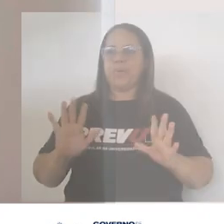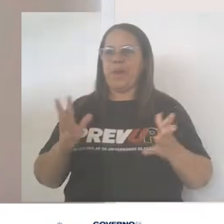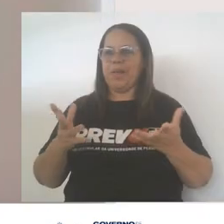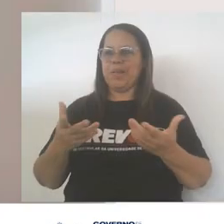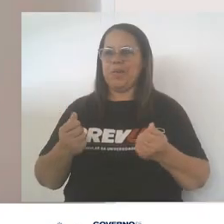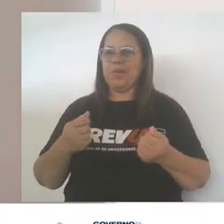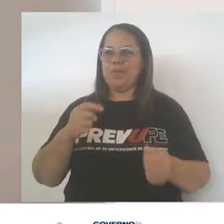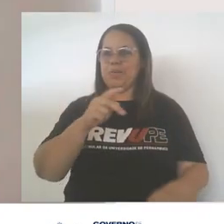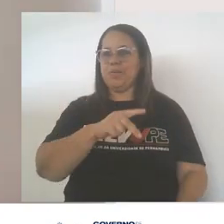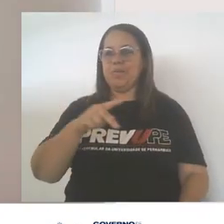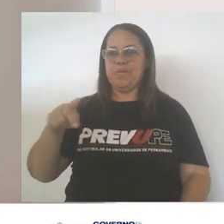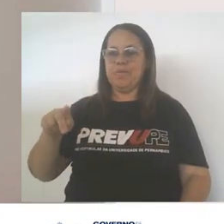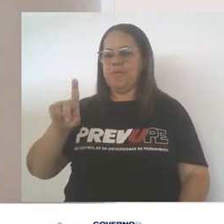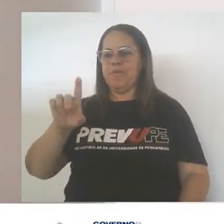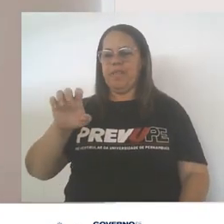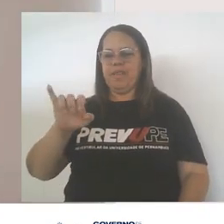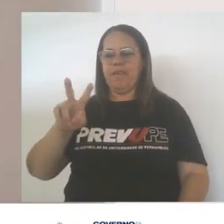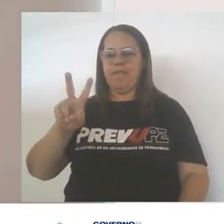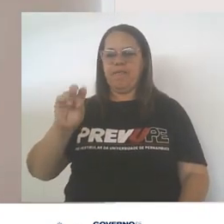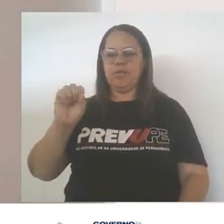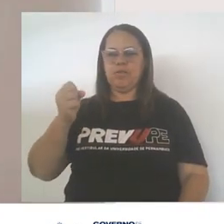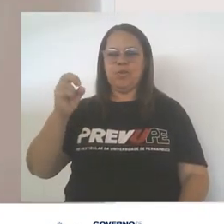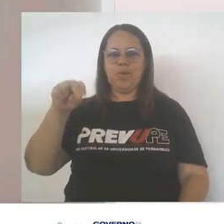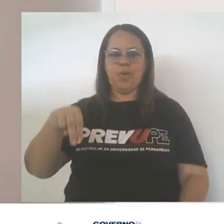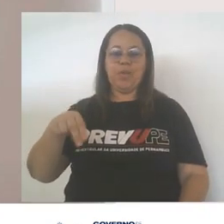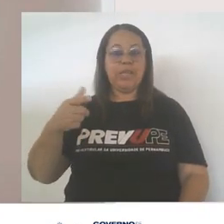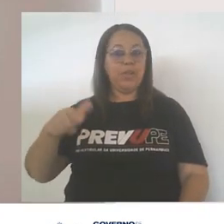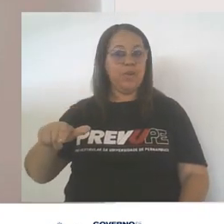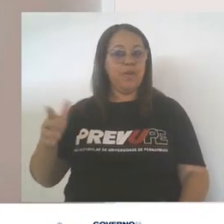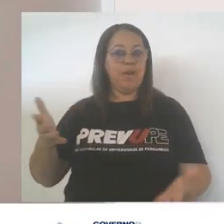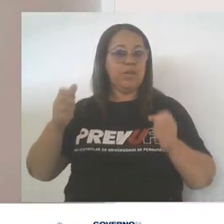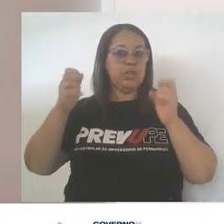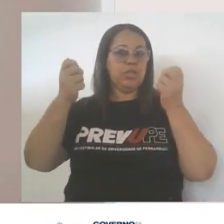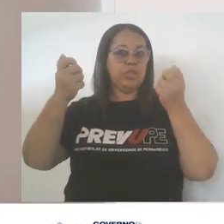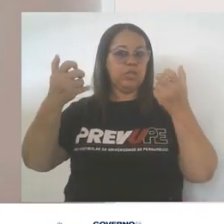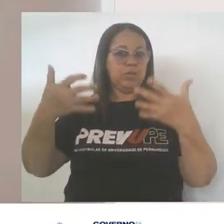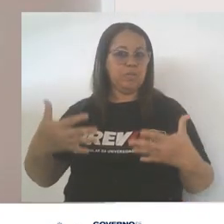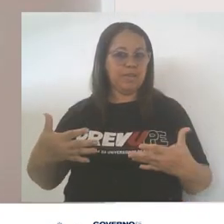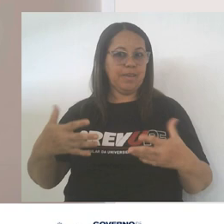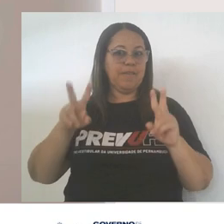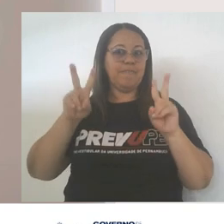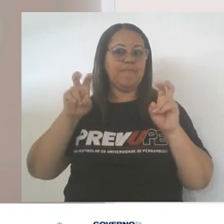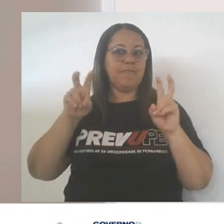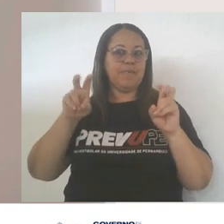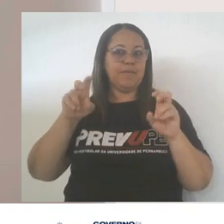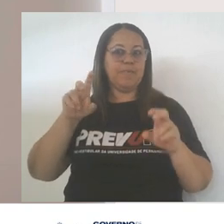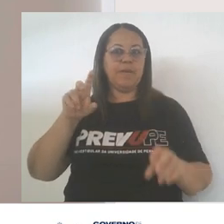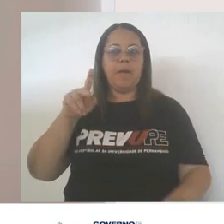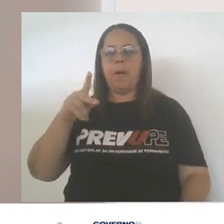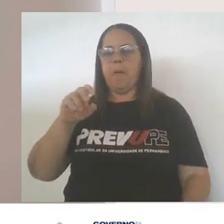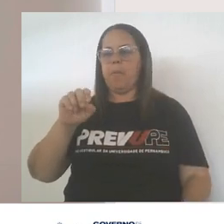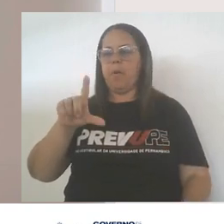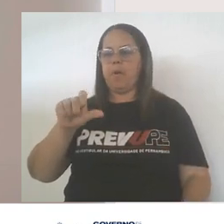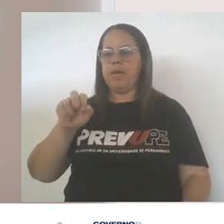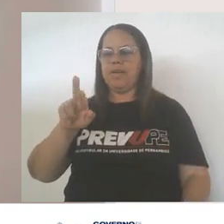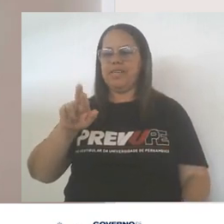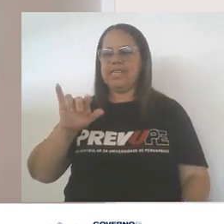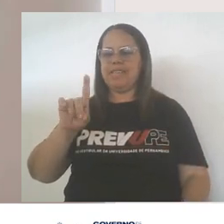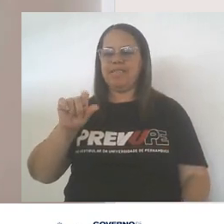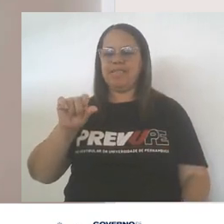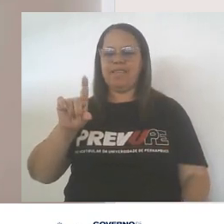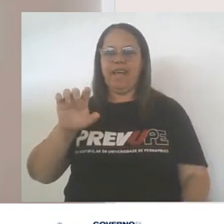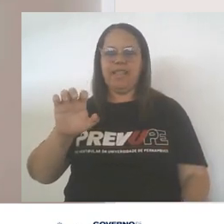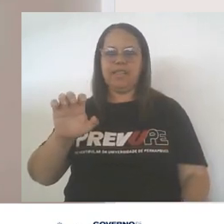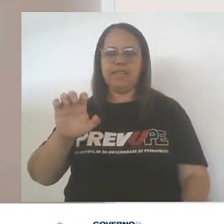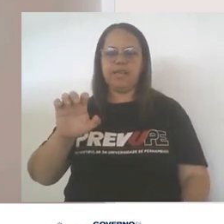Olá Prevupianos, professor Davidson novamente, agora para falar de polaridade. A polaridade é um